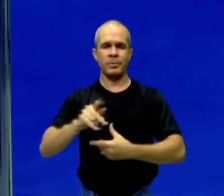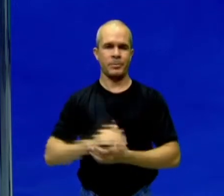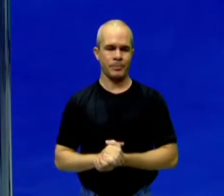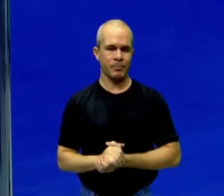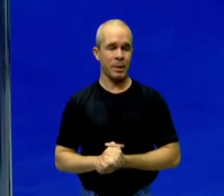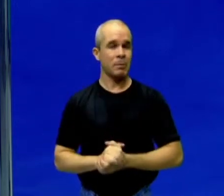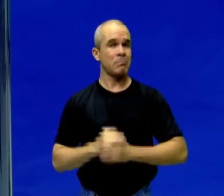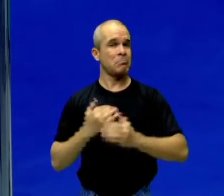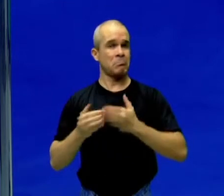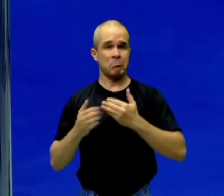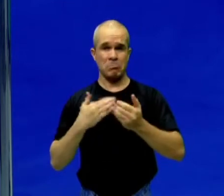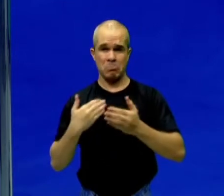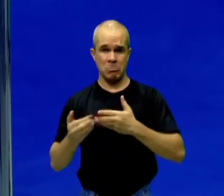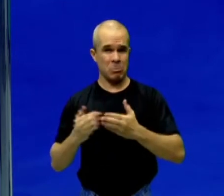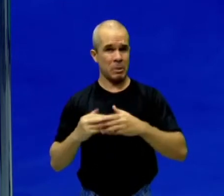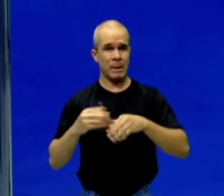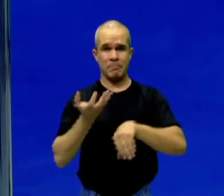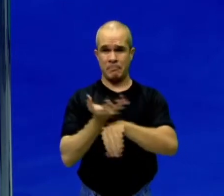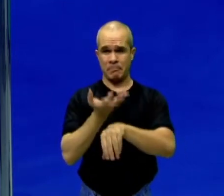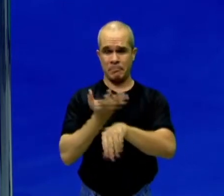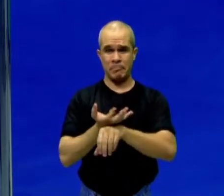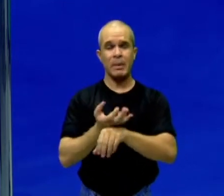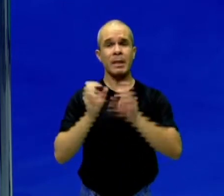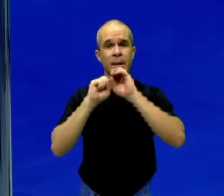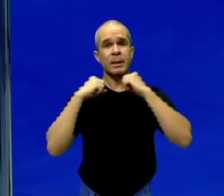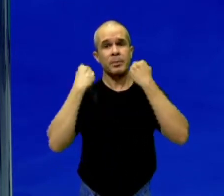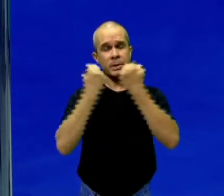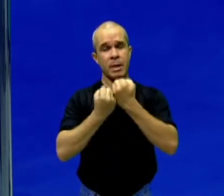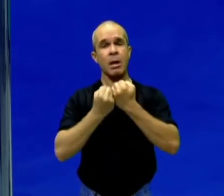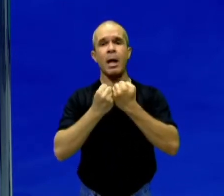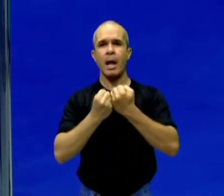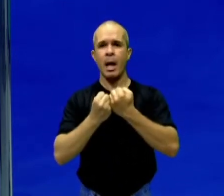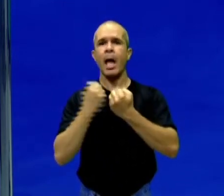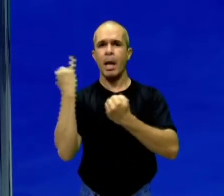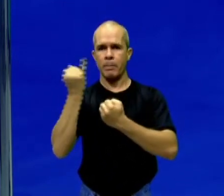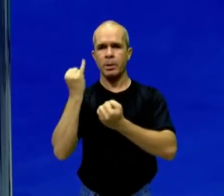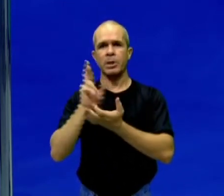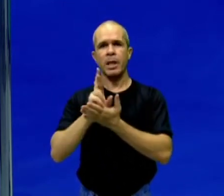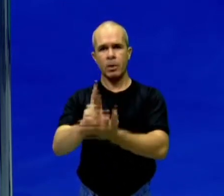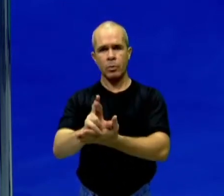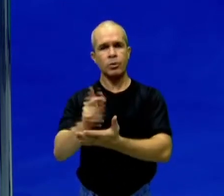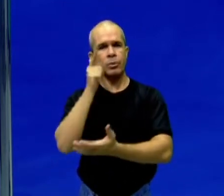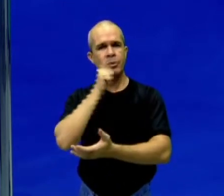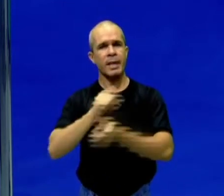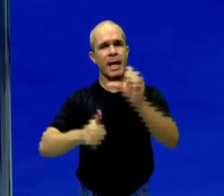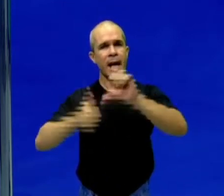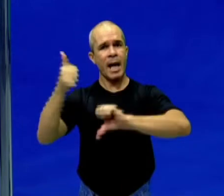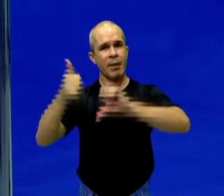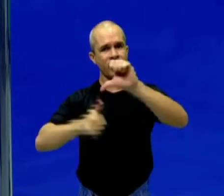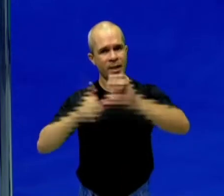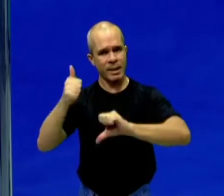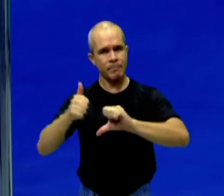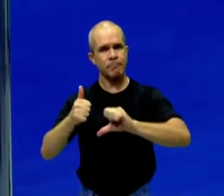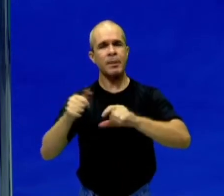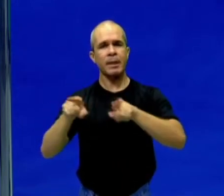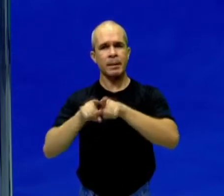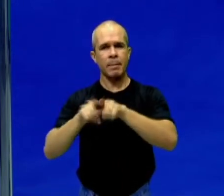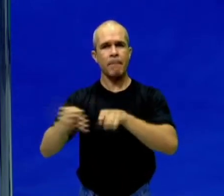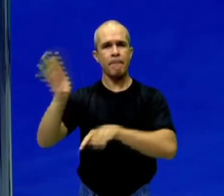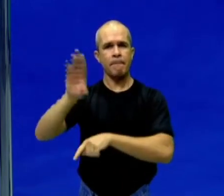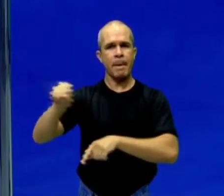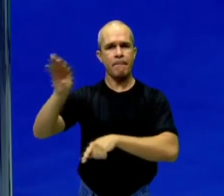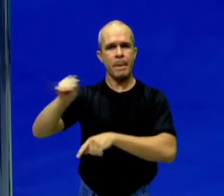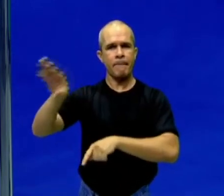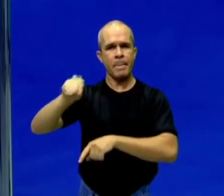qual for. Então, o seminário é uma ferramenta de avaliação com exposição oral. Ou